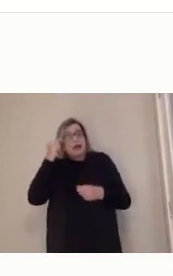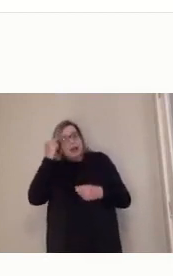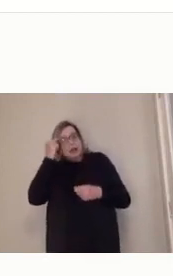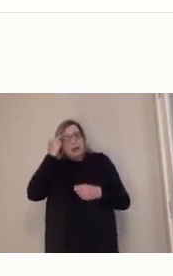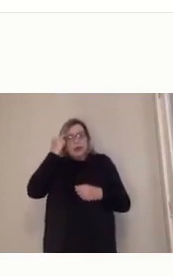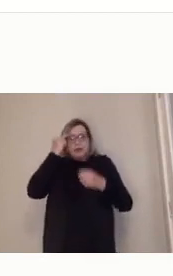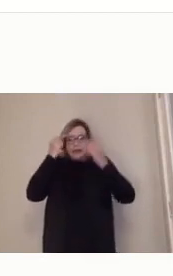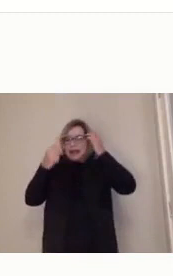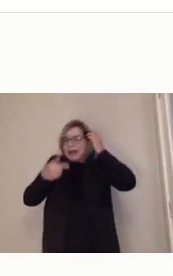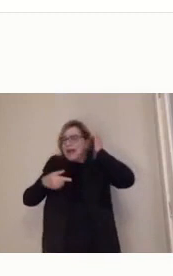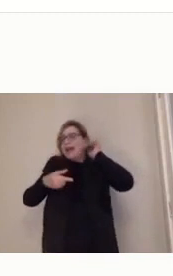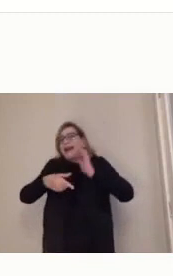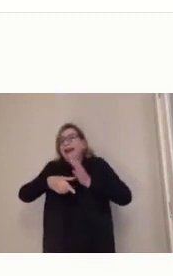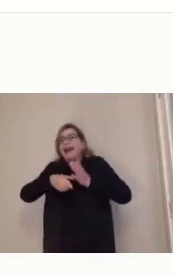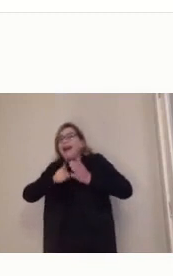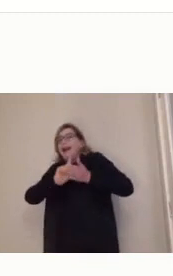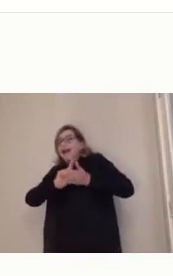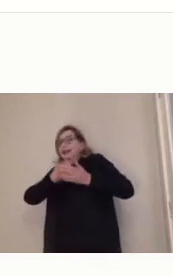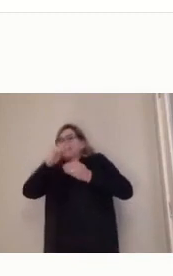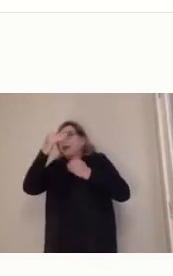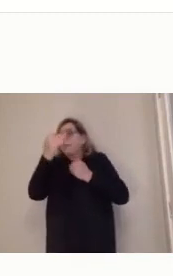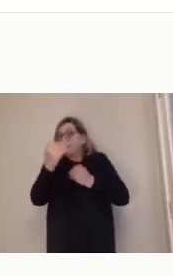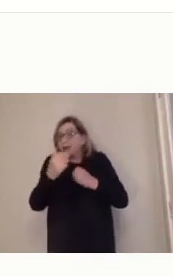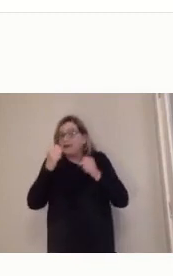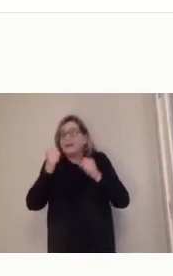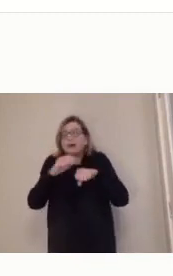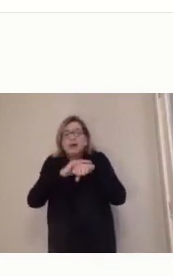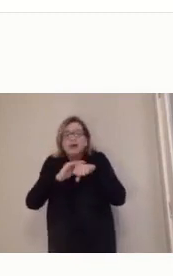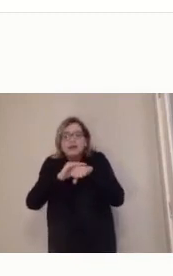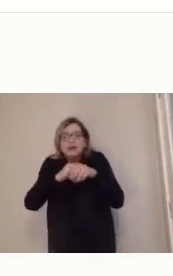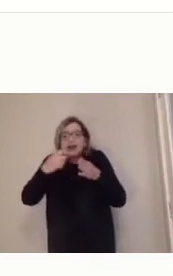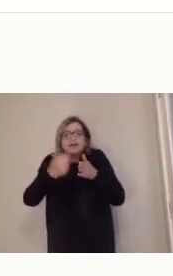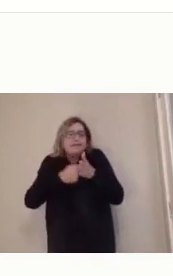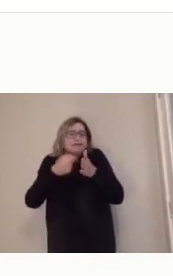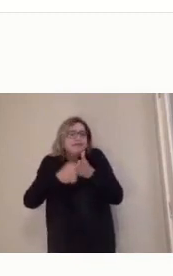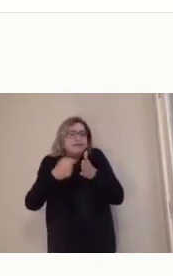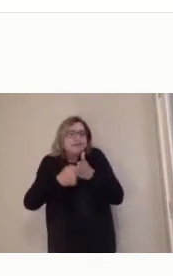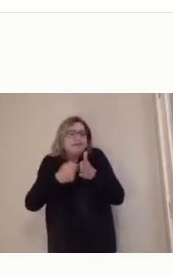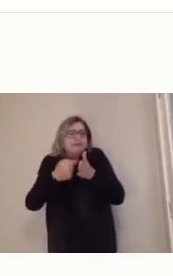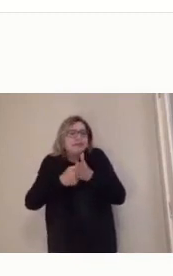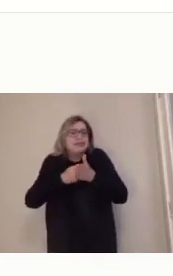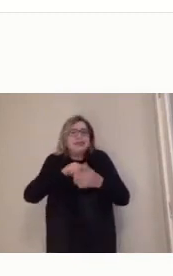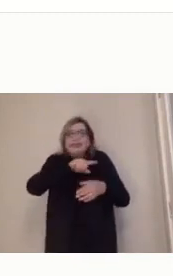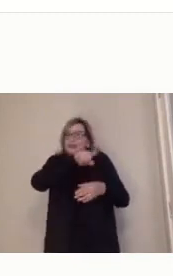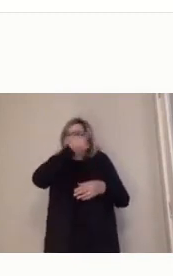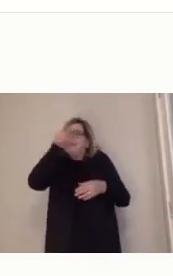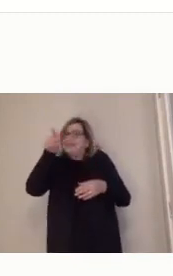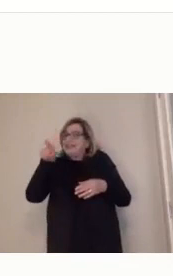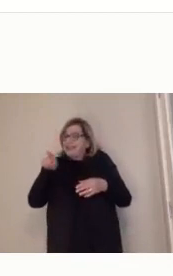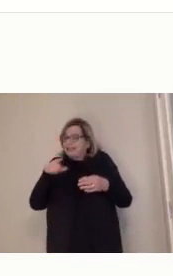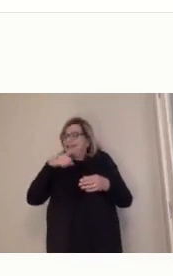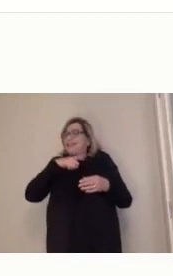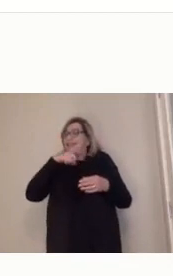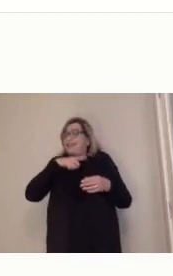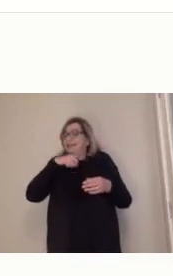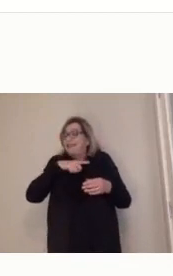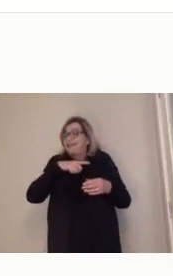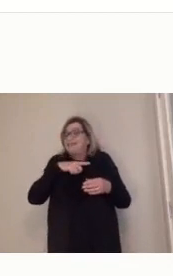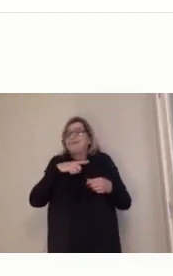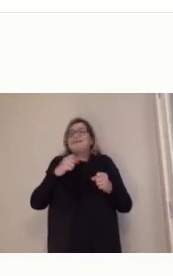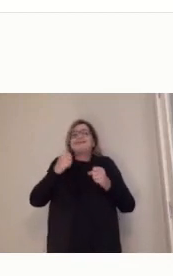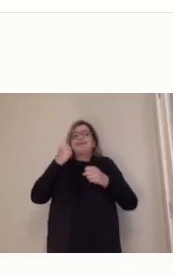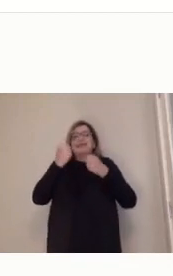pode conversar e tirar as dúvidas que forem, que vocês tiverem em relação ao que foi exposto lá e outras